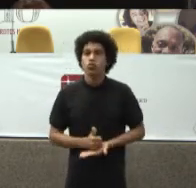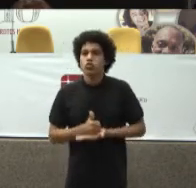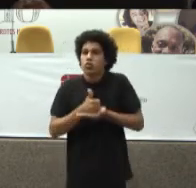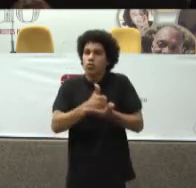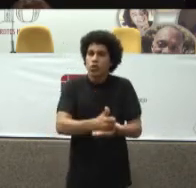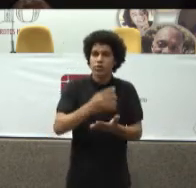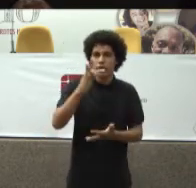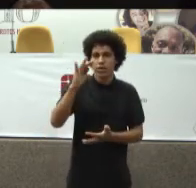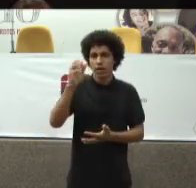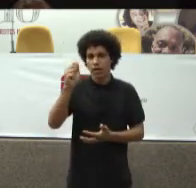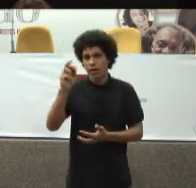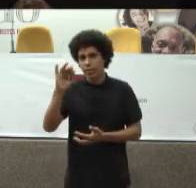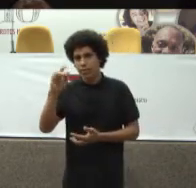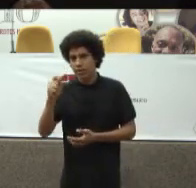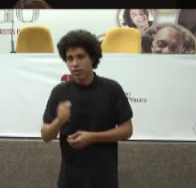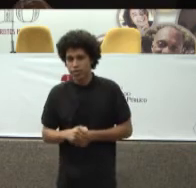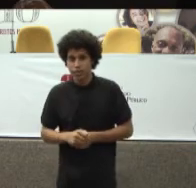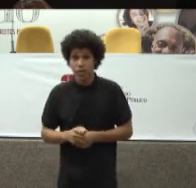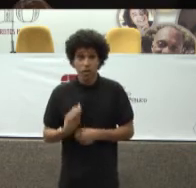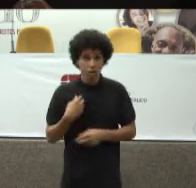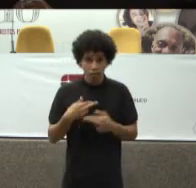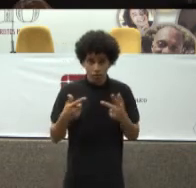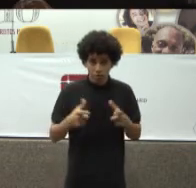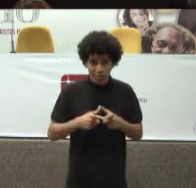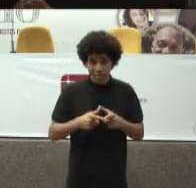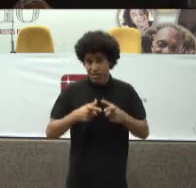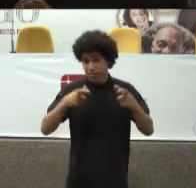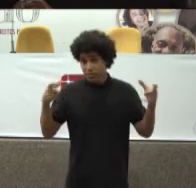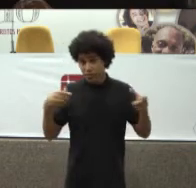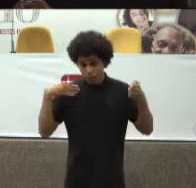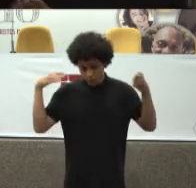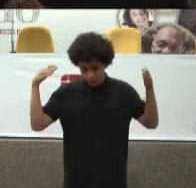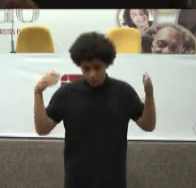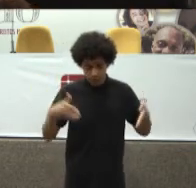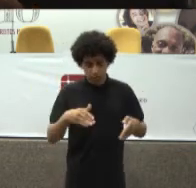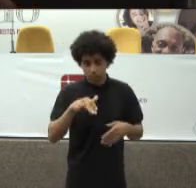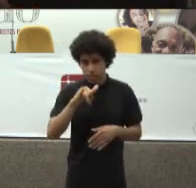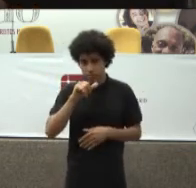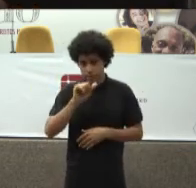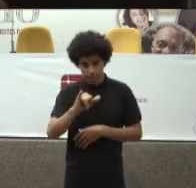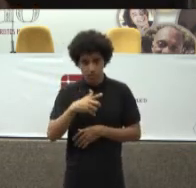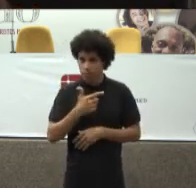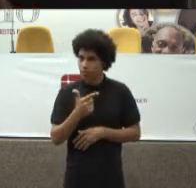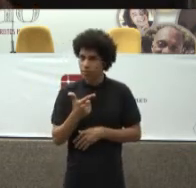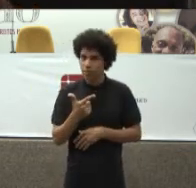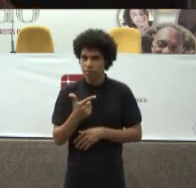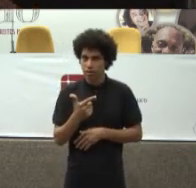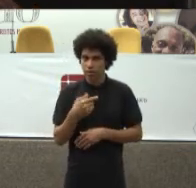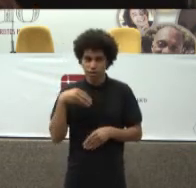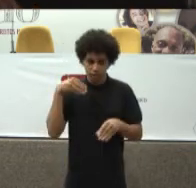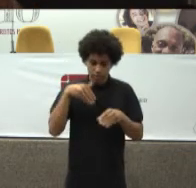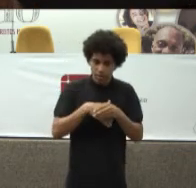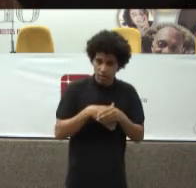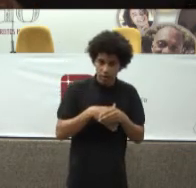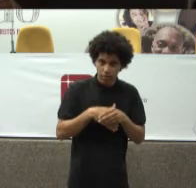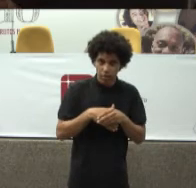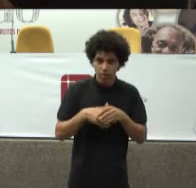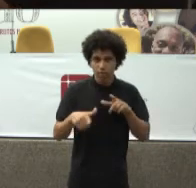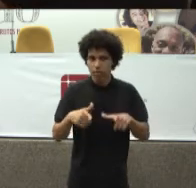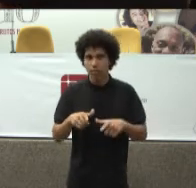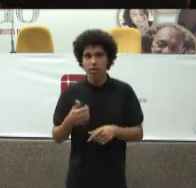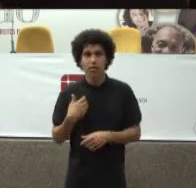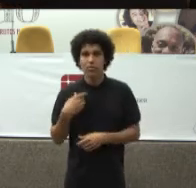uma Integralidade Específica Que se não Houver A integração Desses serviços O tratamento Não será